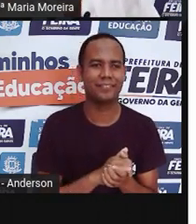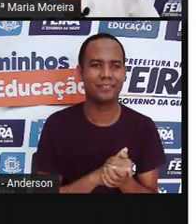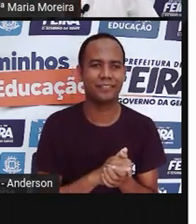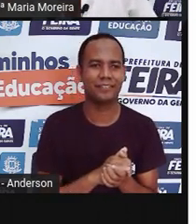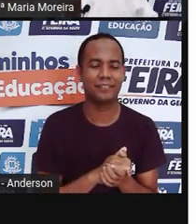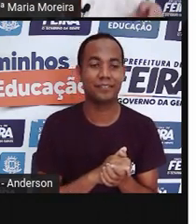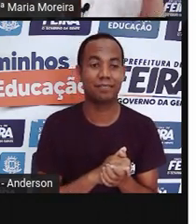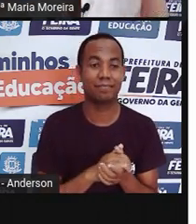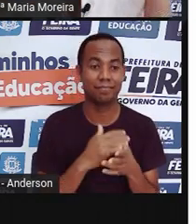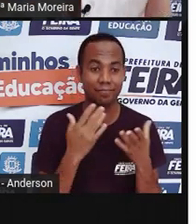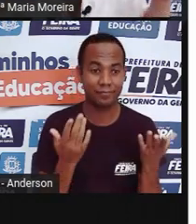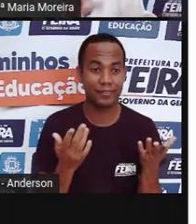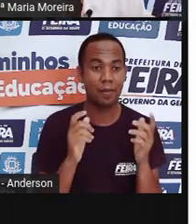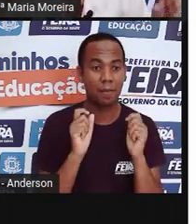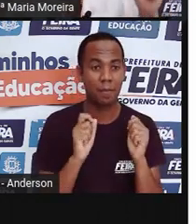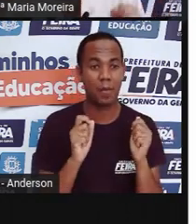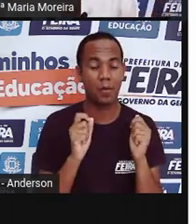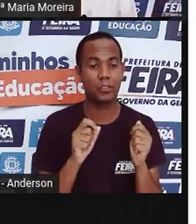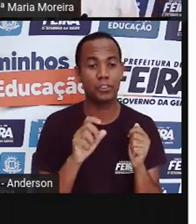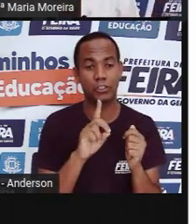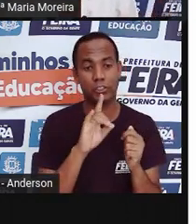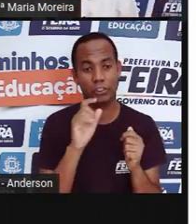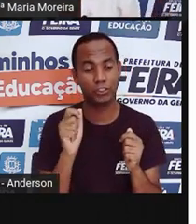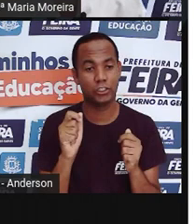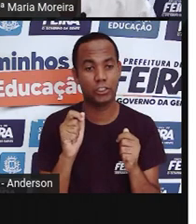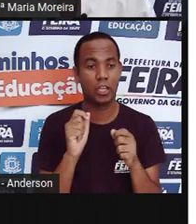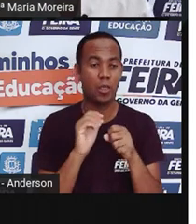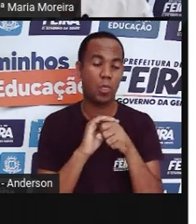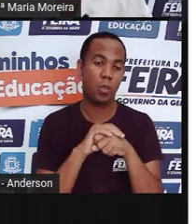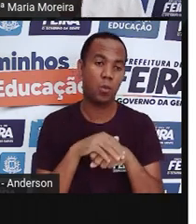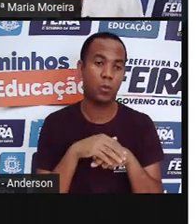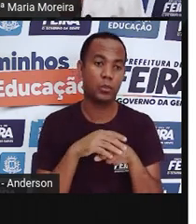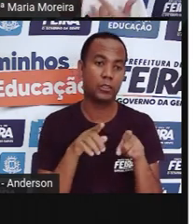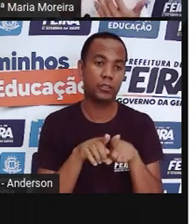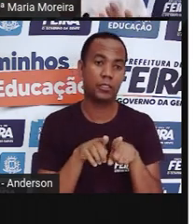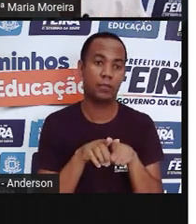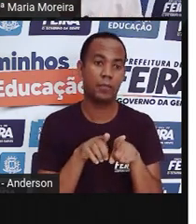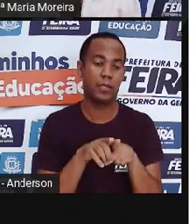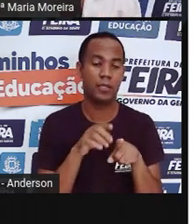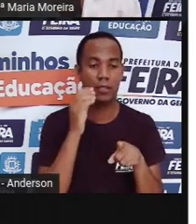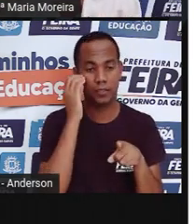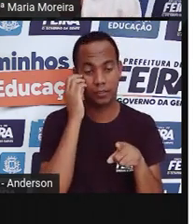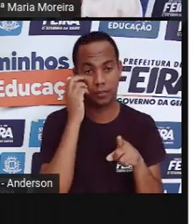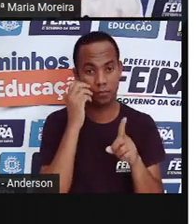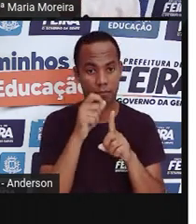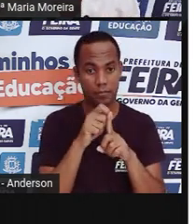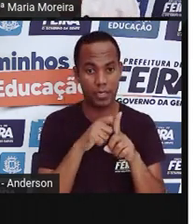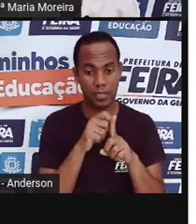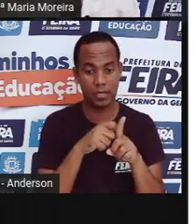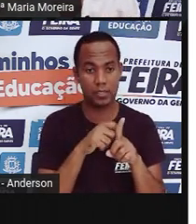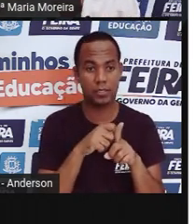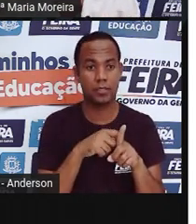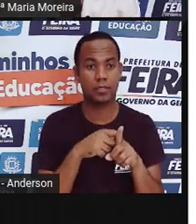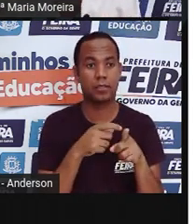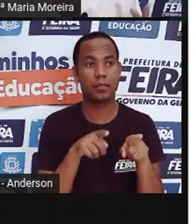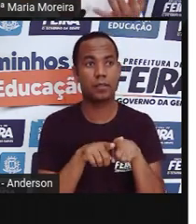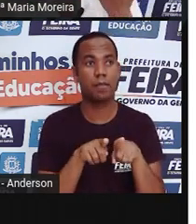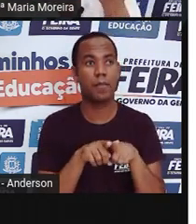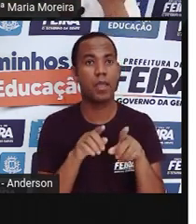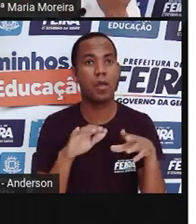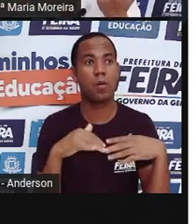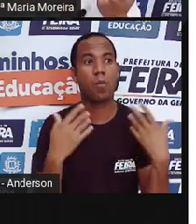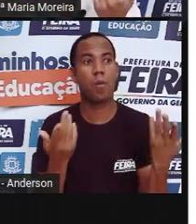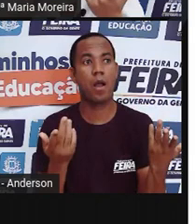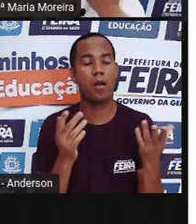Pronto. Então, a gente pode medir pelo dia, pela noite, a gente pode medir pelos meses. Em qual mês a gente está? Olha,